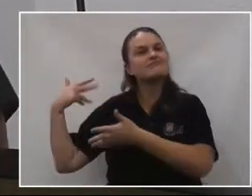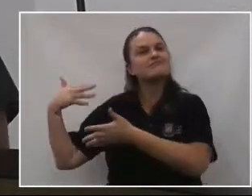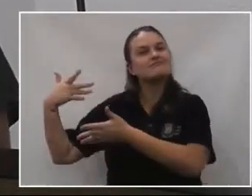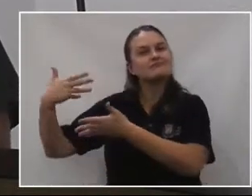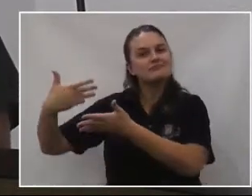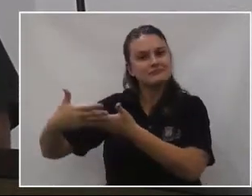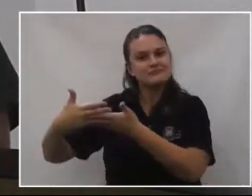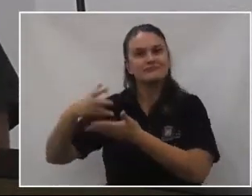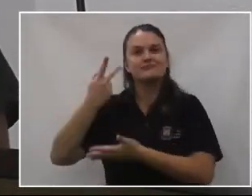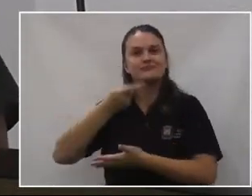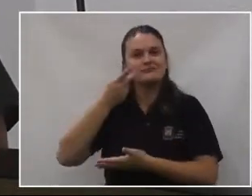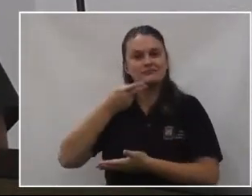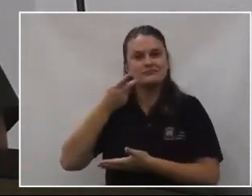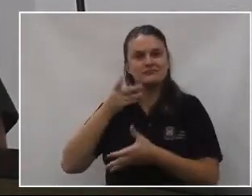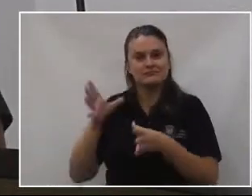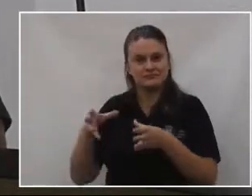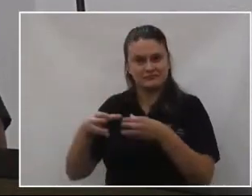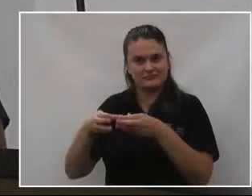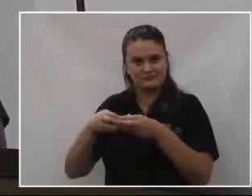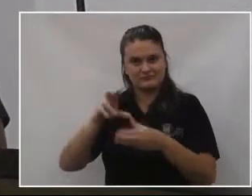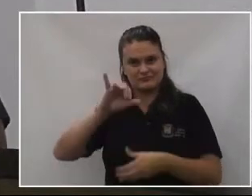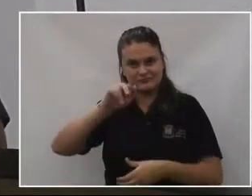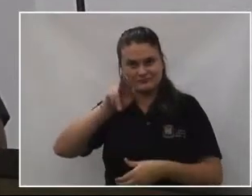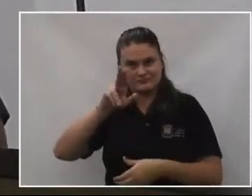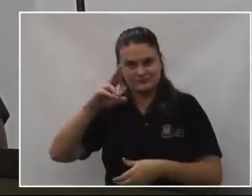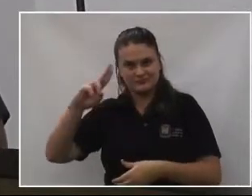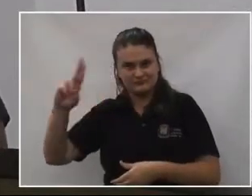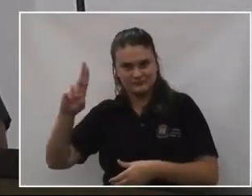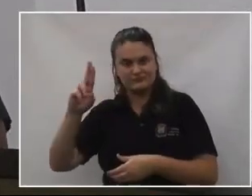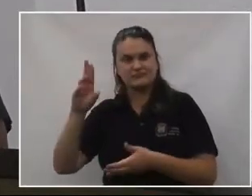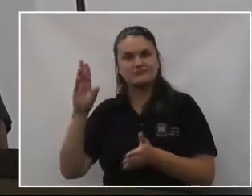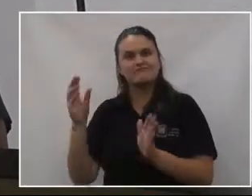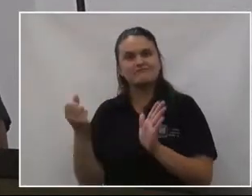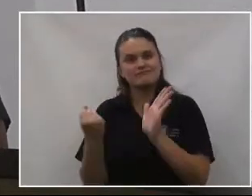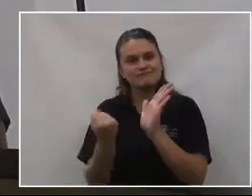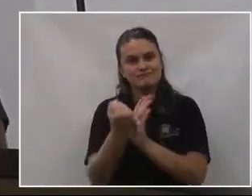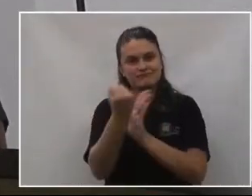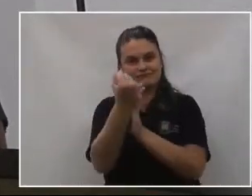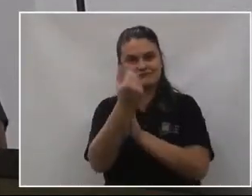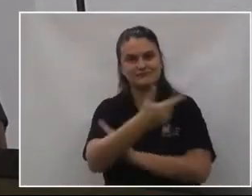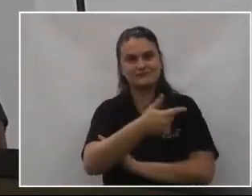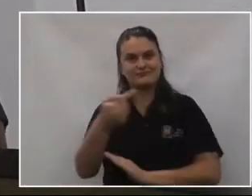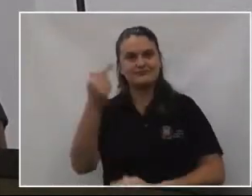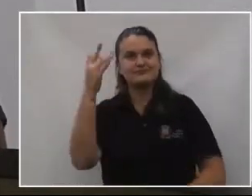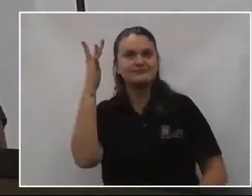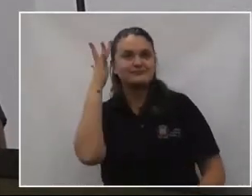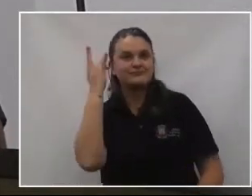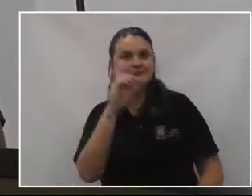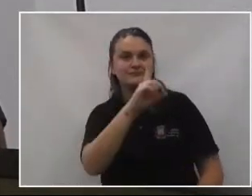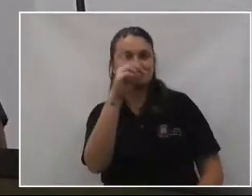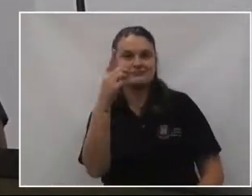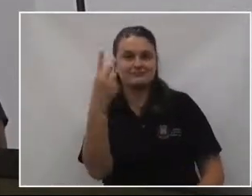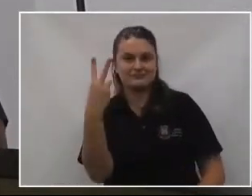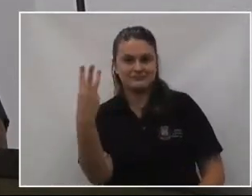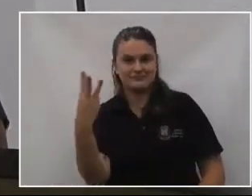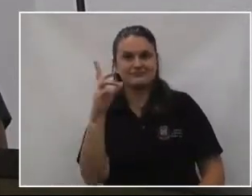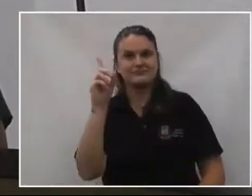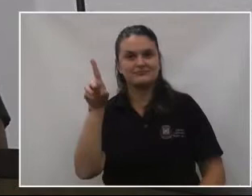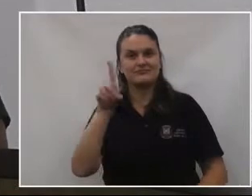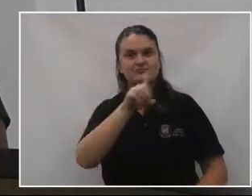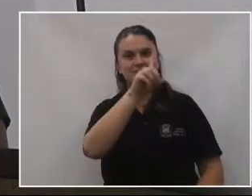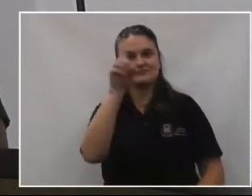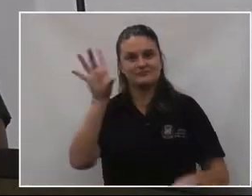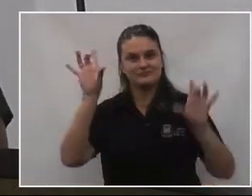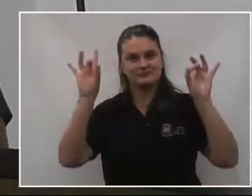Grupo Escoteiro Iguaçu, para marcar essa semana, amanhã, o dia 23, que é comemorando o Dia Mundial